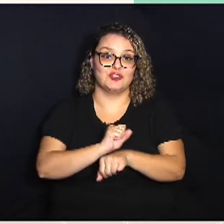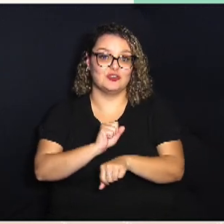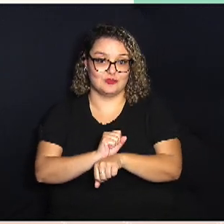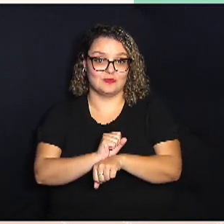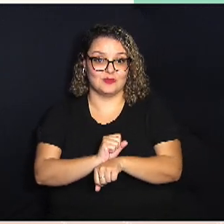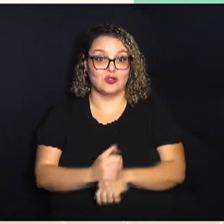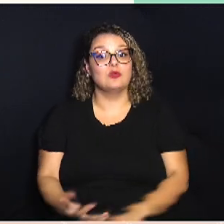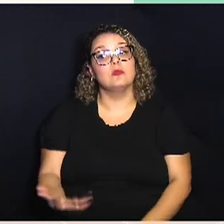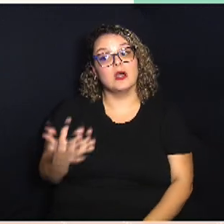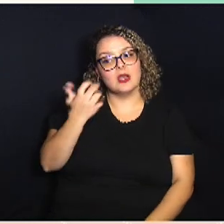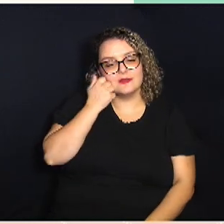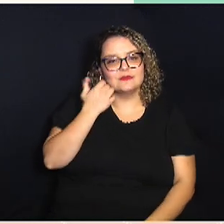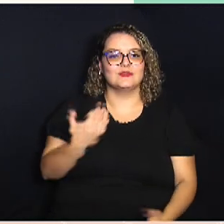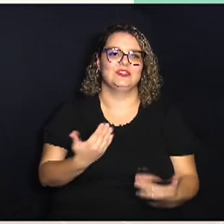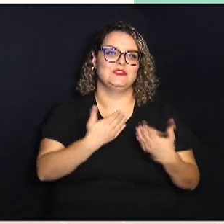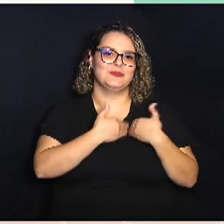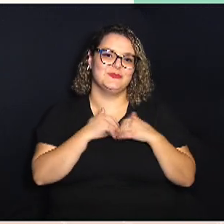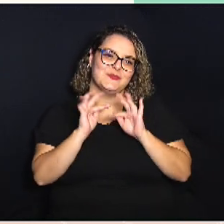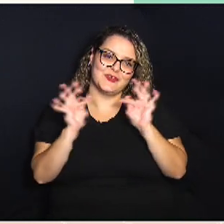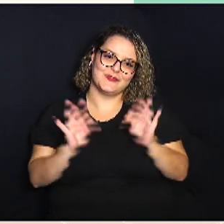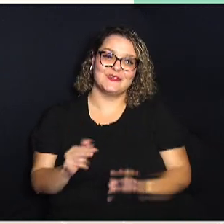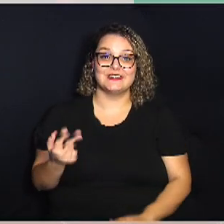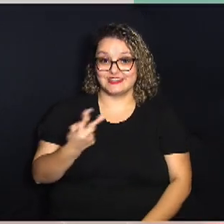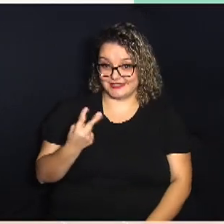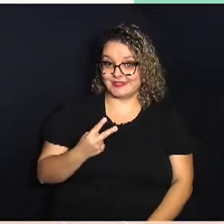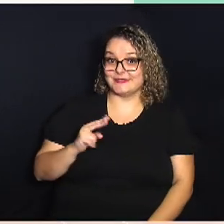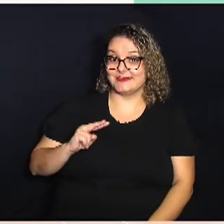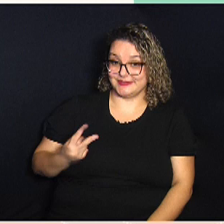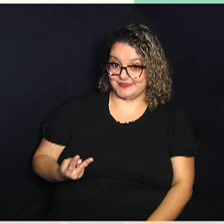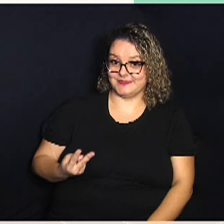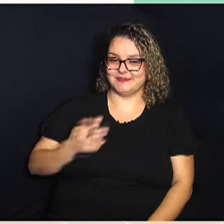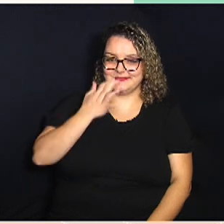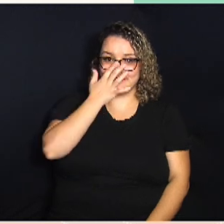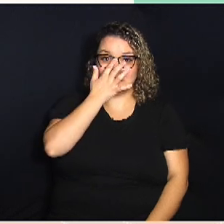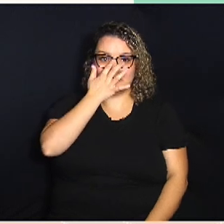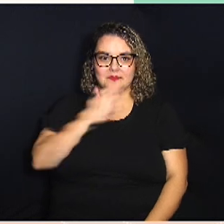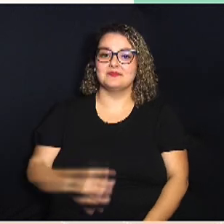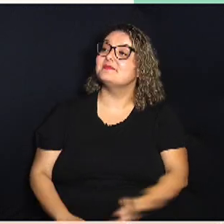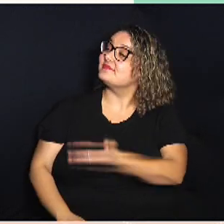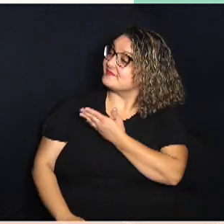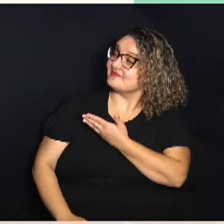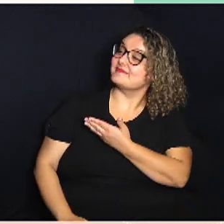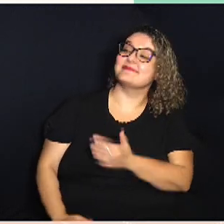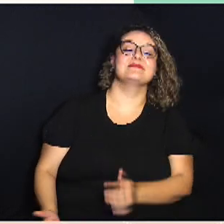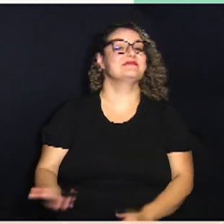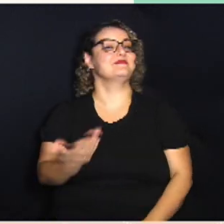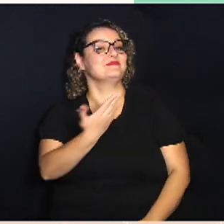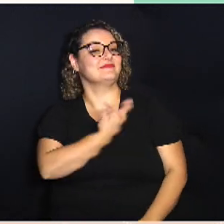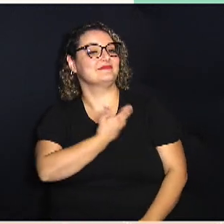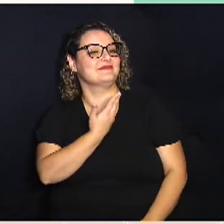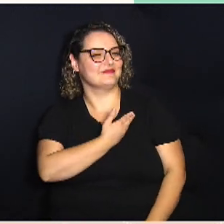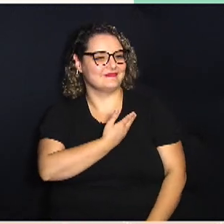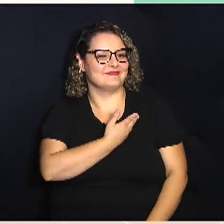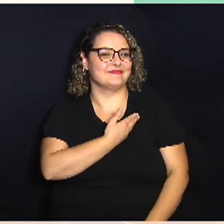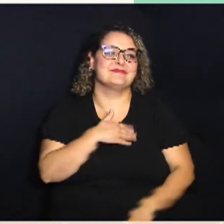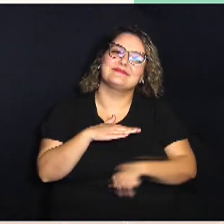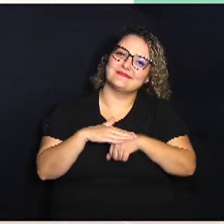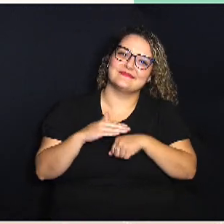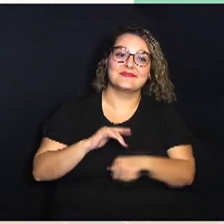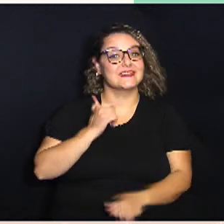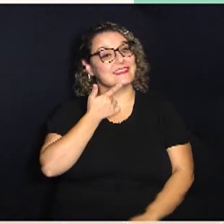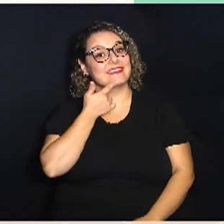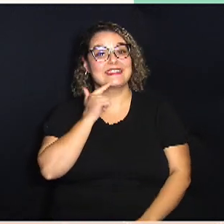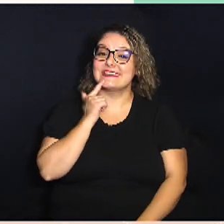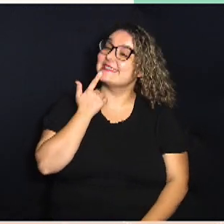responsável para ter uma feliz segunda chance esse é o camarada um cachorrinho dócil e bem simpaticão